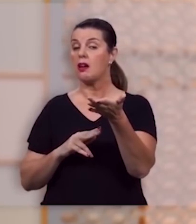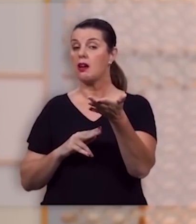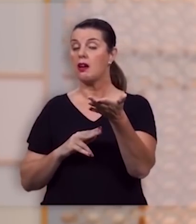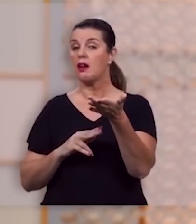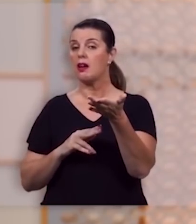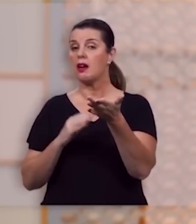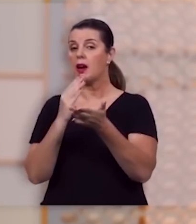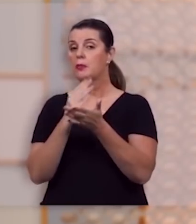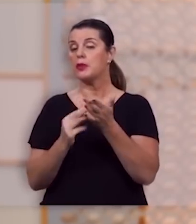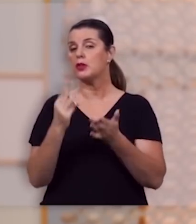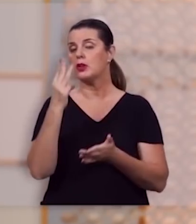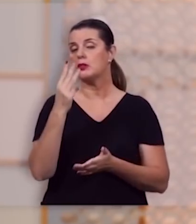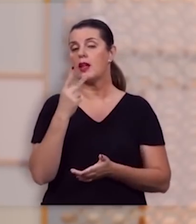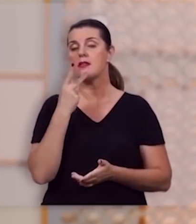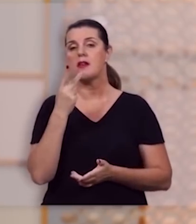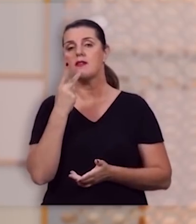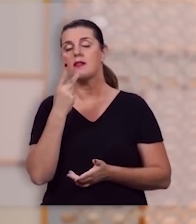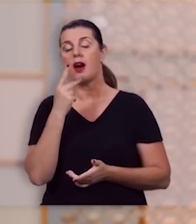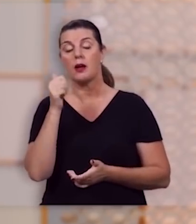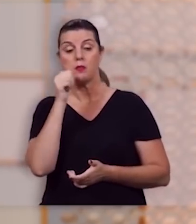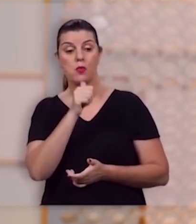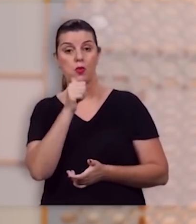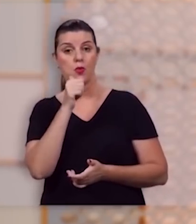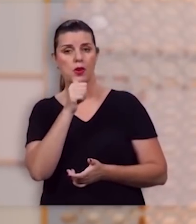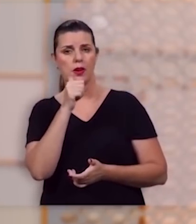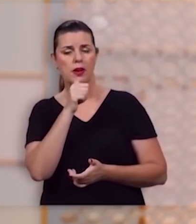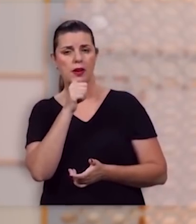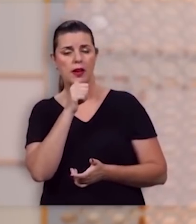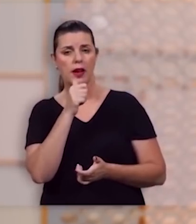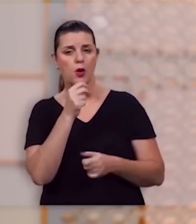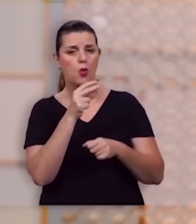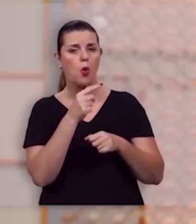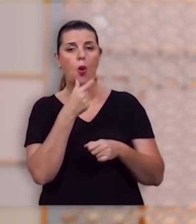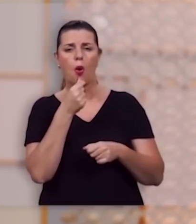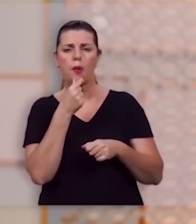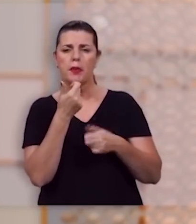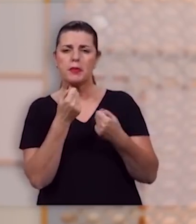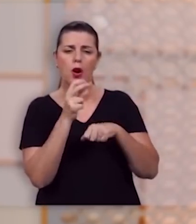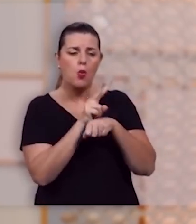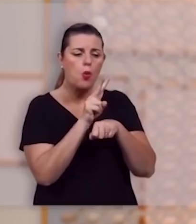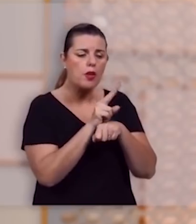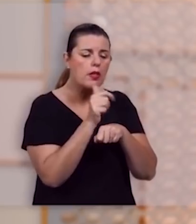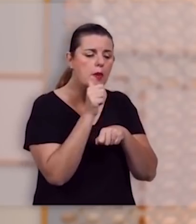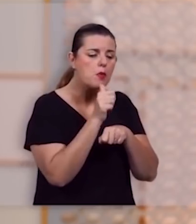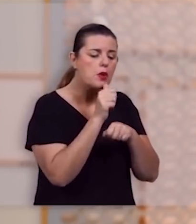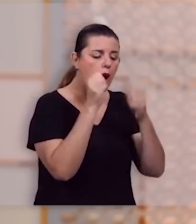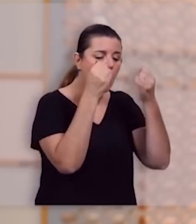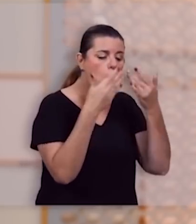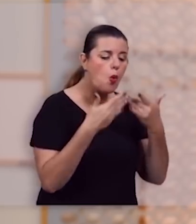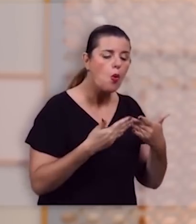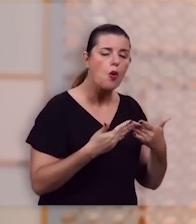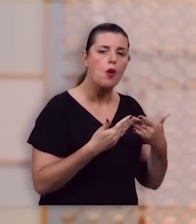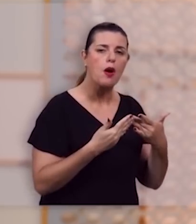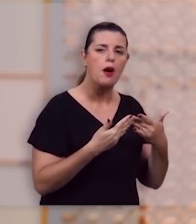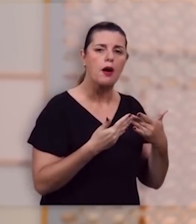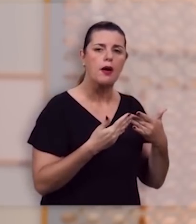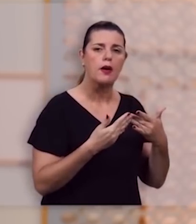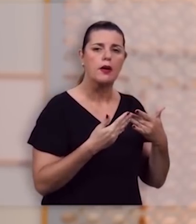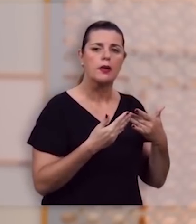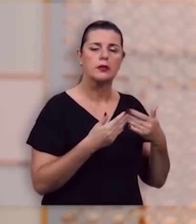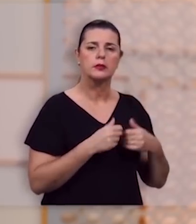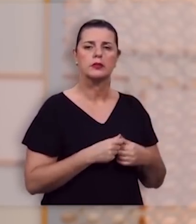ele diz que o marido deve tratar a sua mulher como o vaso mais frágil tratar com honra não é que a mulher é mais fraca não ao contrário